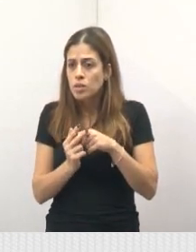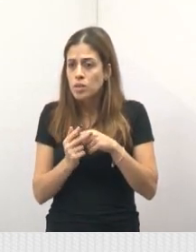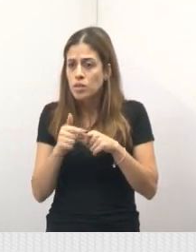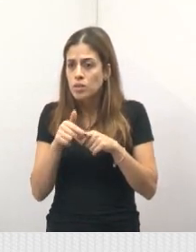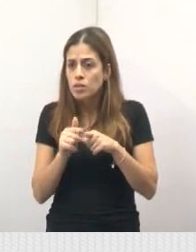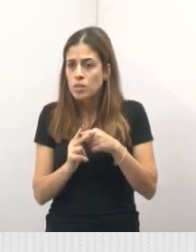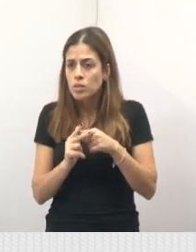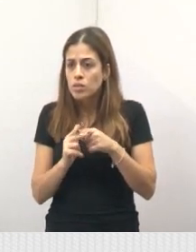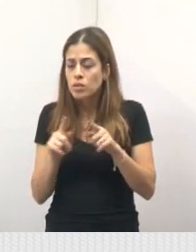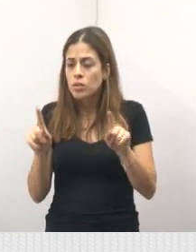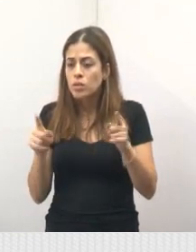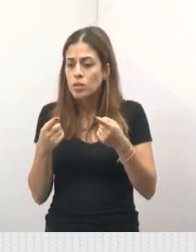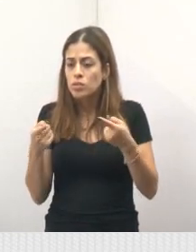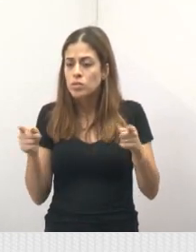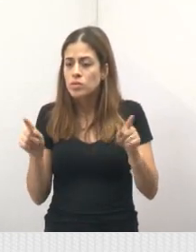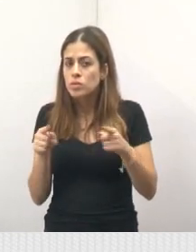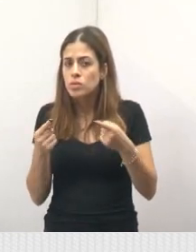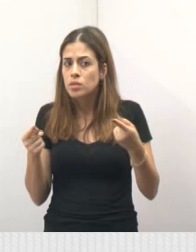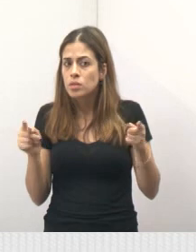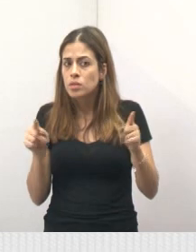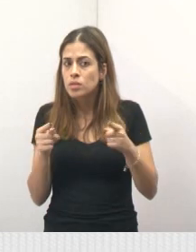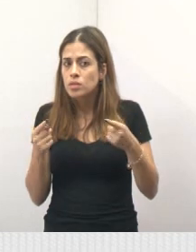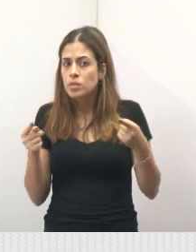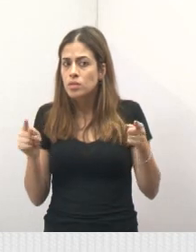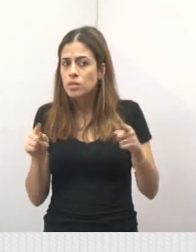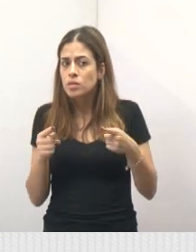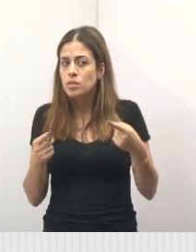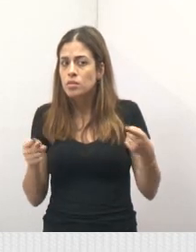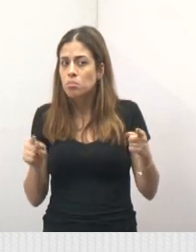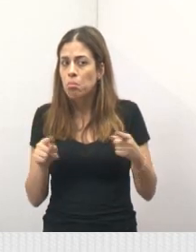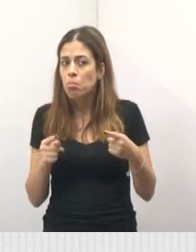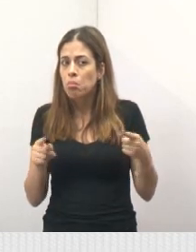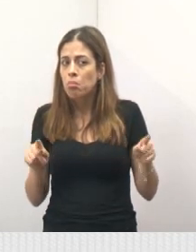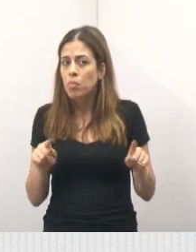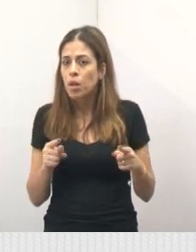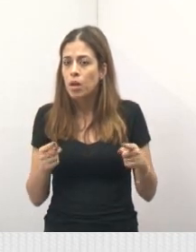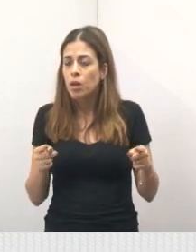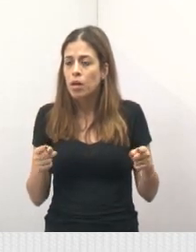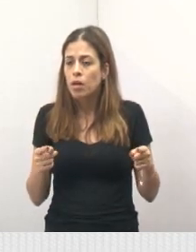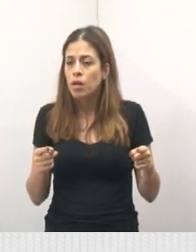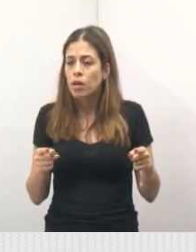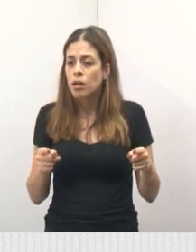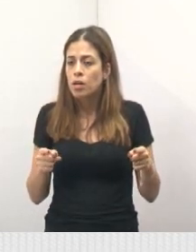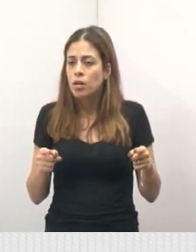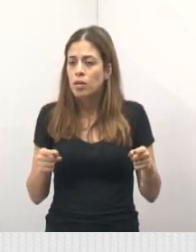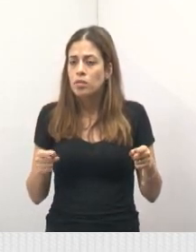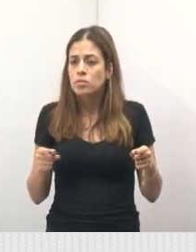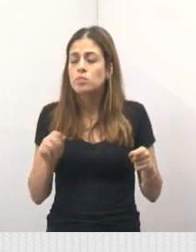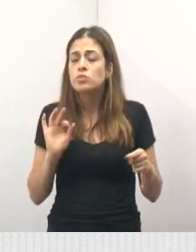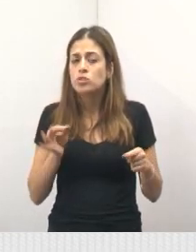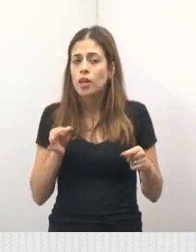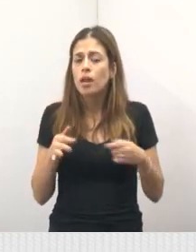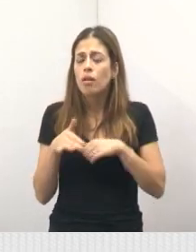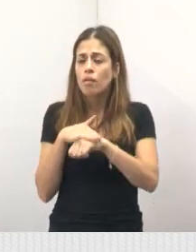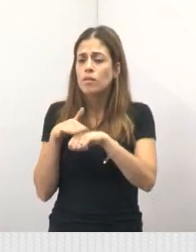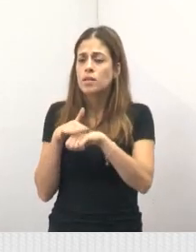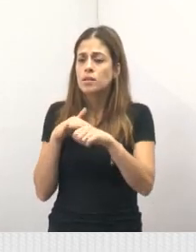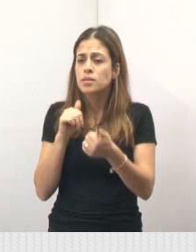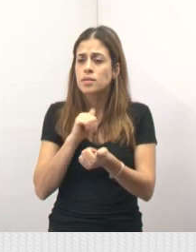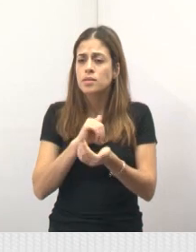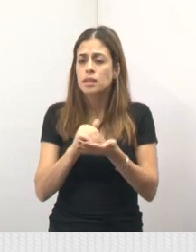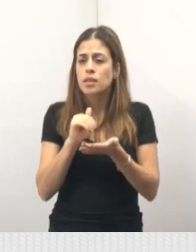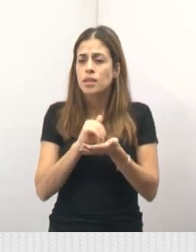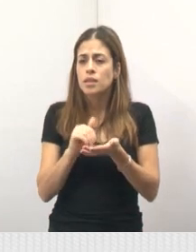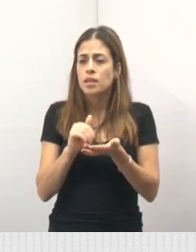de conserto de música. E aí a gente vai estar provavelmente fazendo esse ano, a já está conversando aí com os secretários,